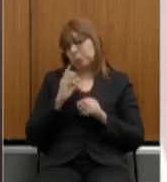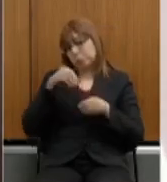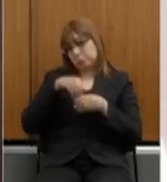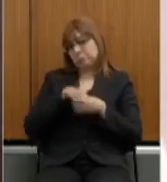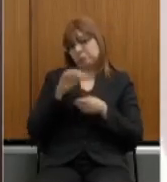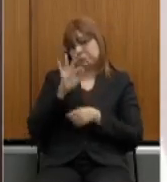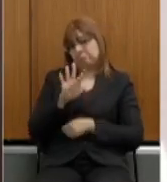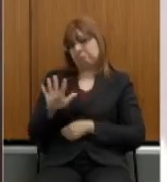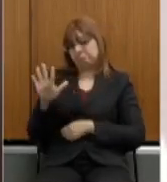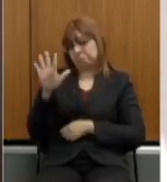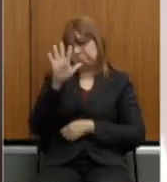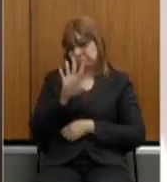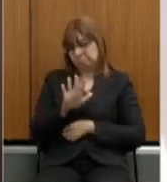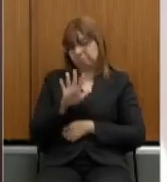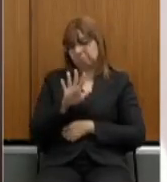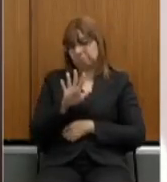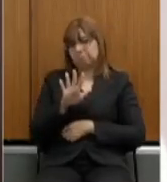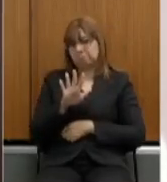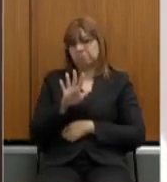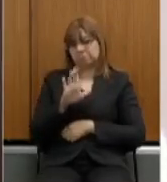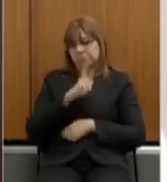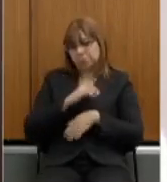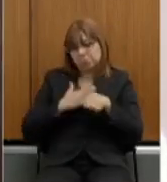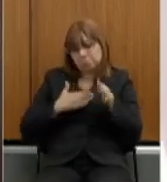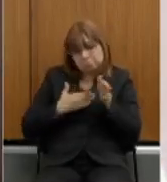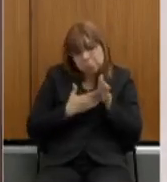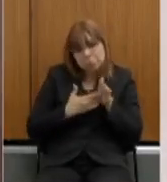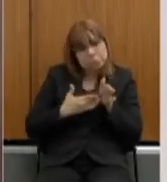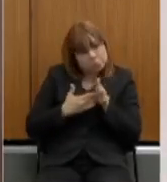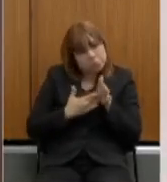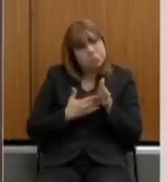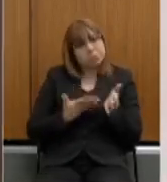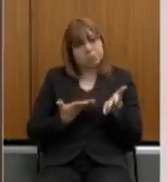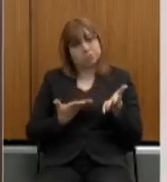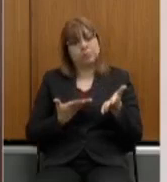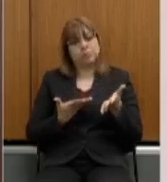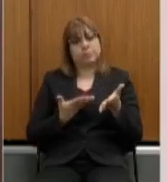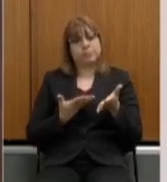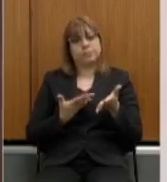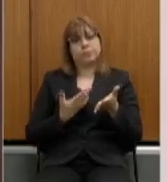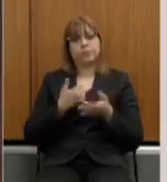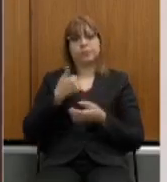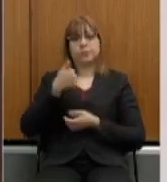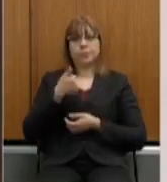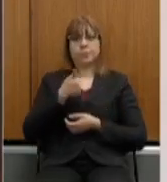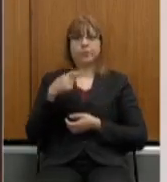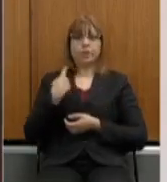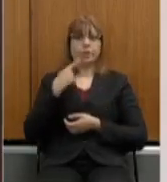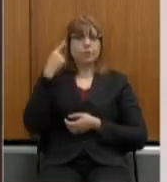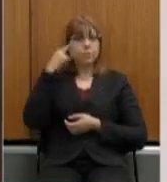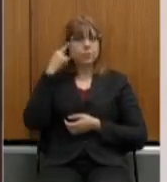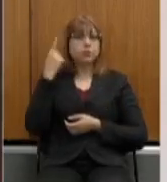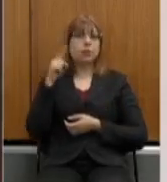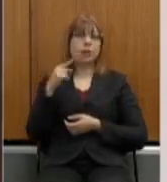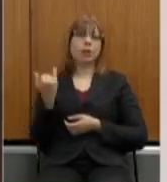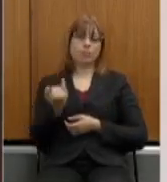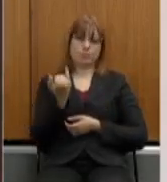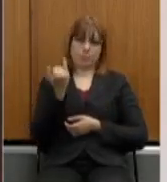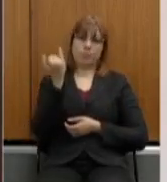nível de limites, né? Aqui é o primeiro deles e que a gente entende ser bastante,